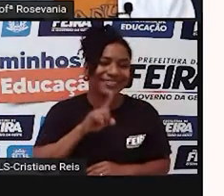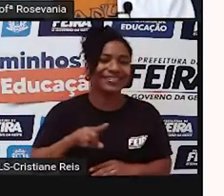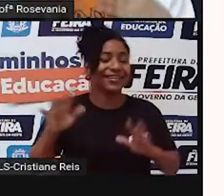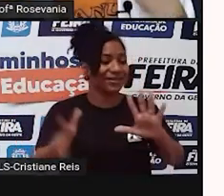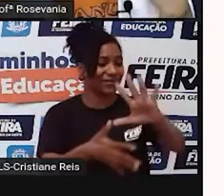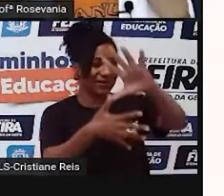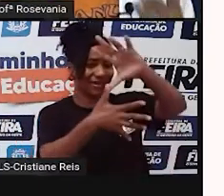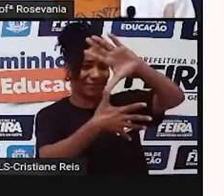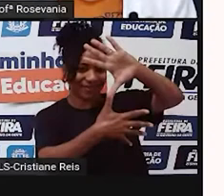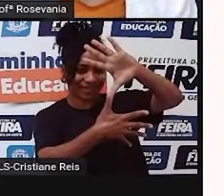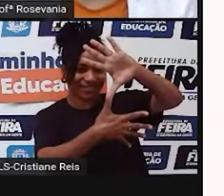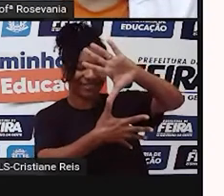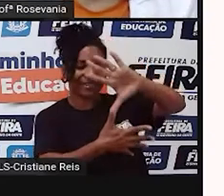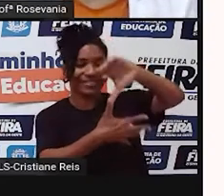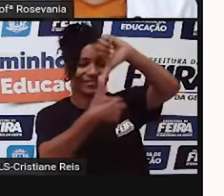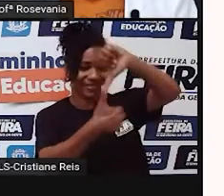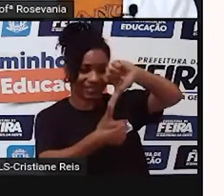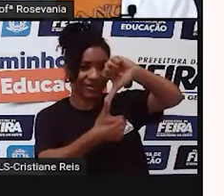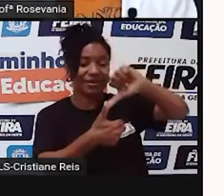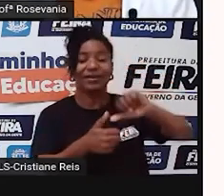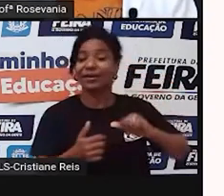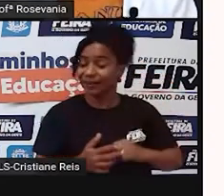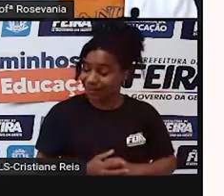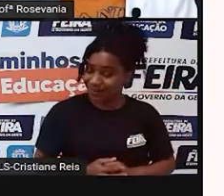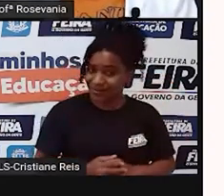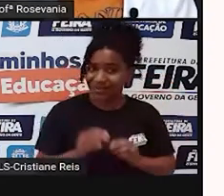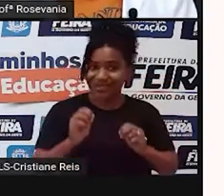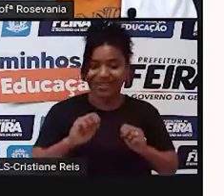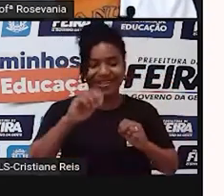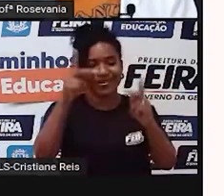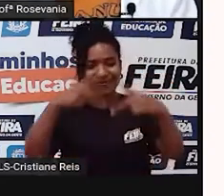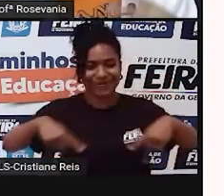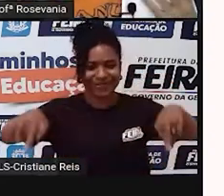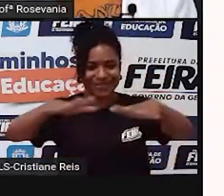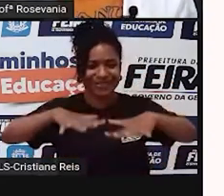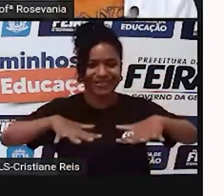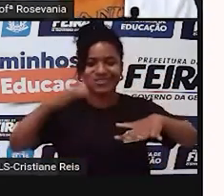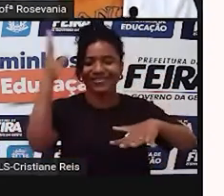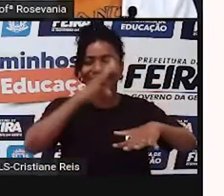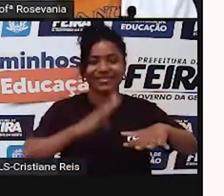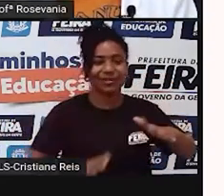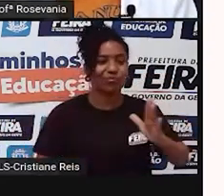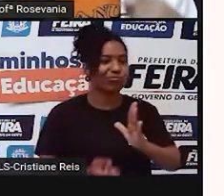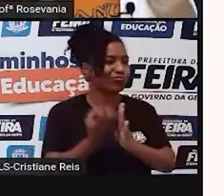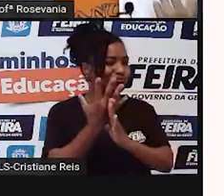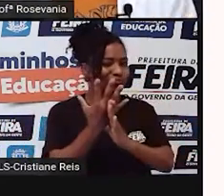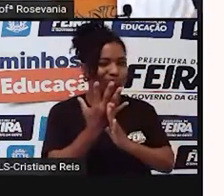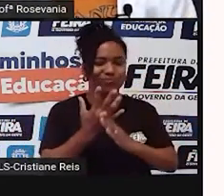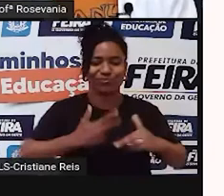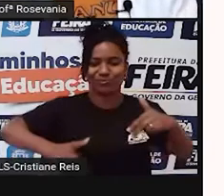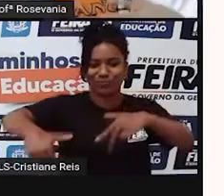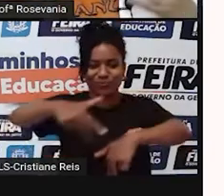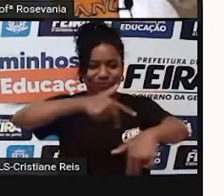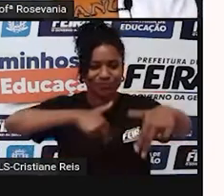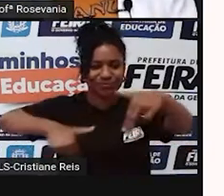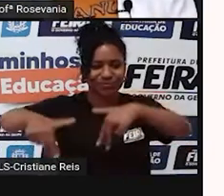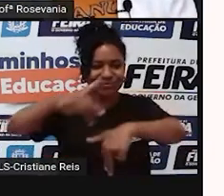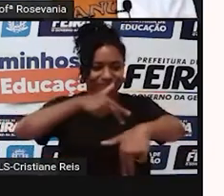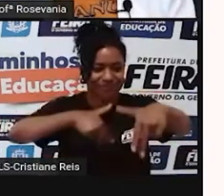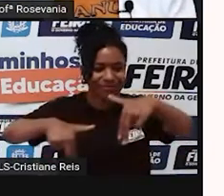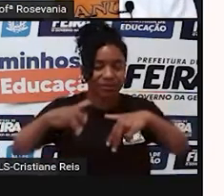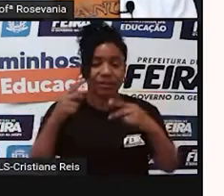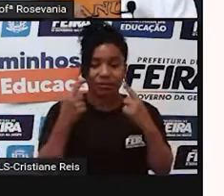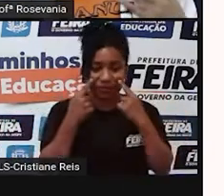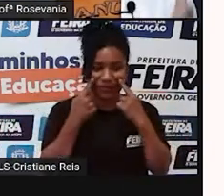na América do Sul e começamos a formar a população brasileira. E essa população brasileira, ela, como